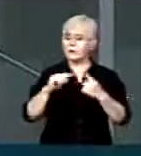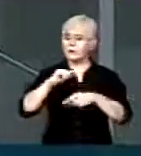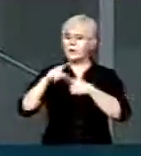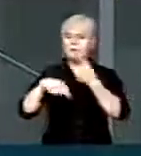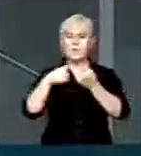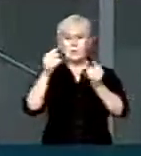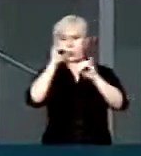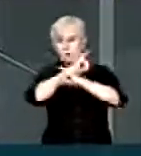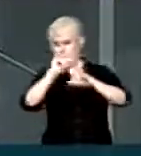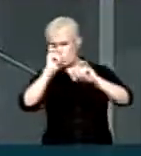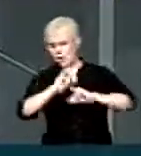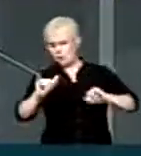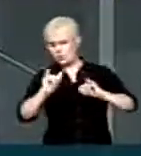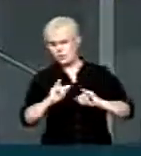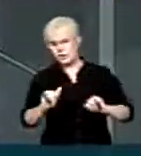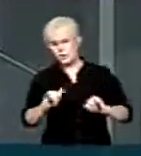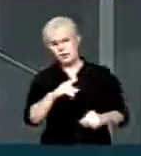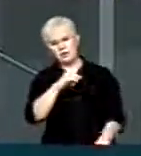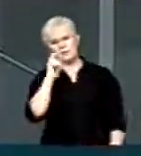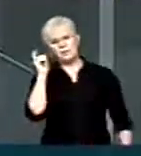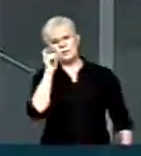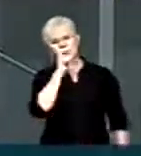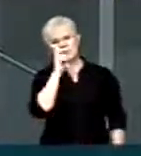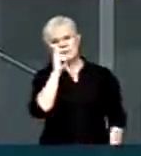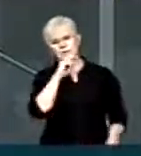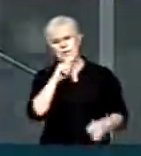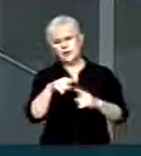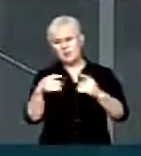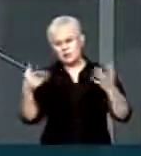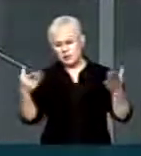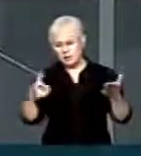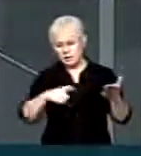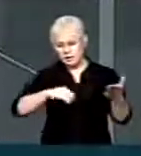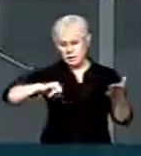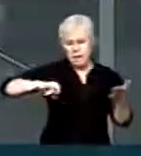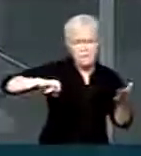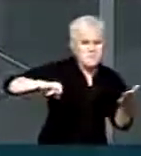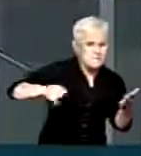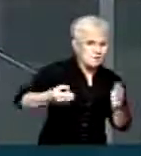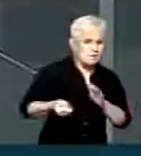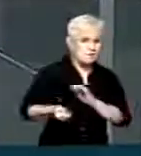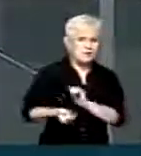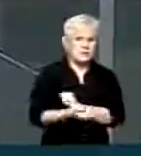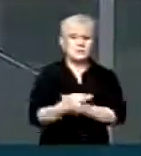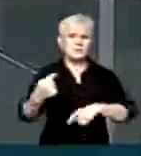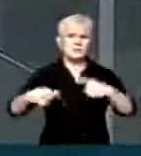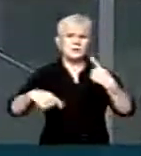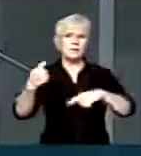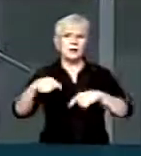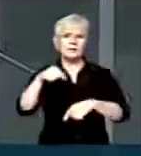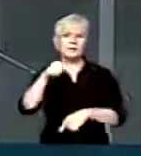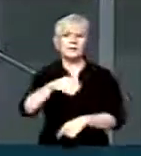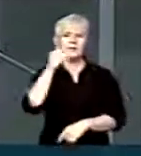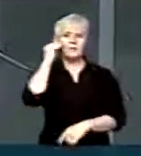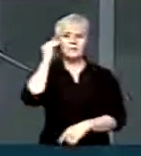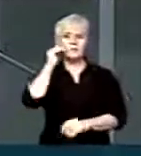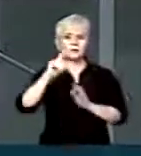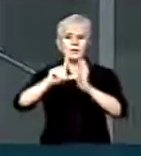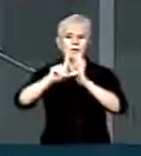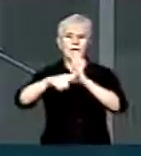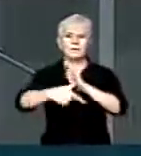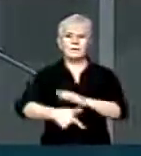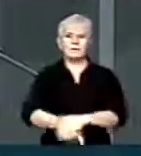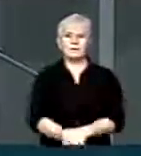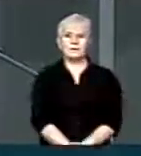plantada na imprensa Servir de debate nesta casa Com fim no propósito de desviar o assunto